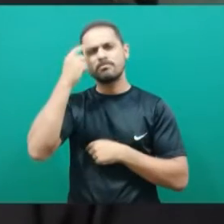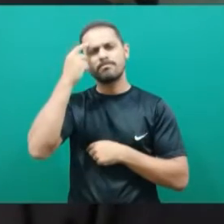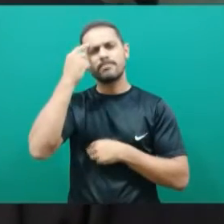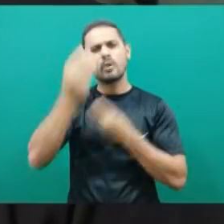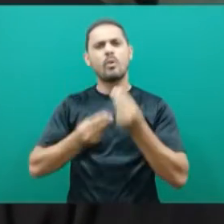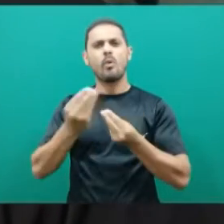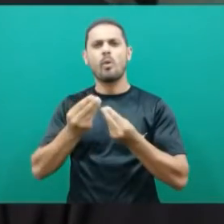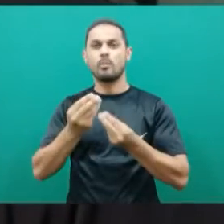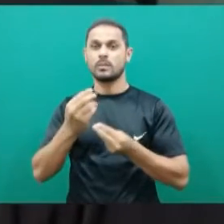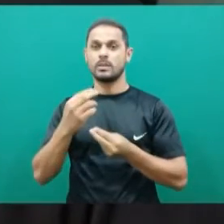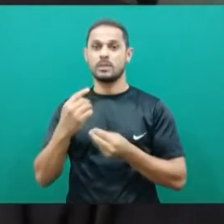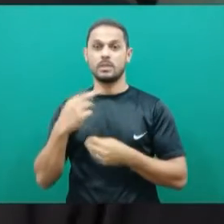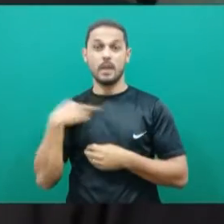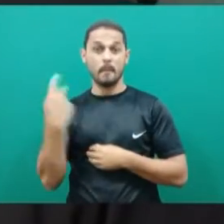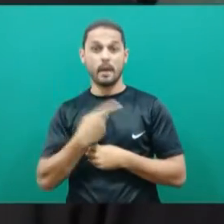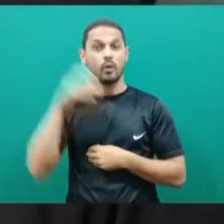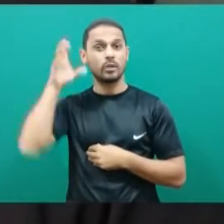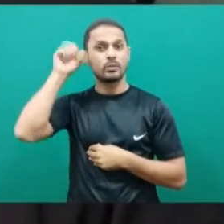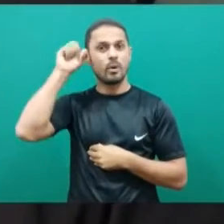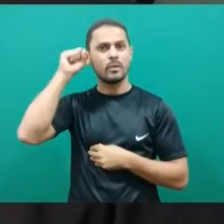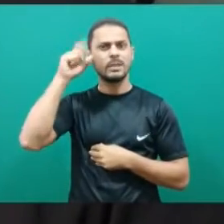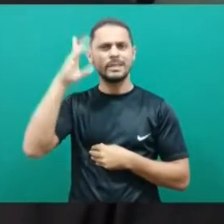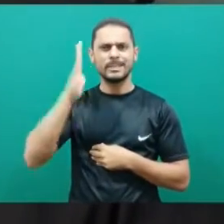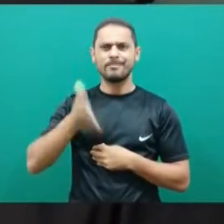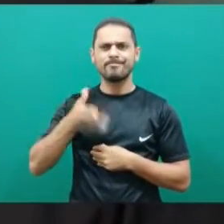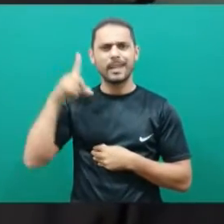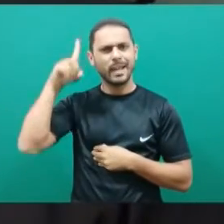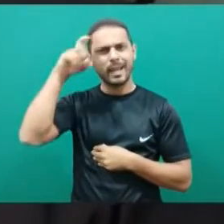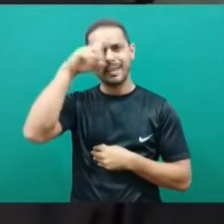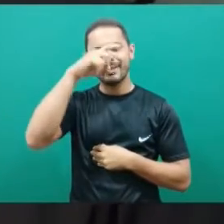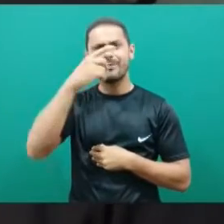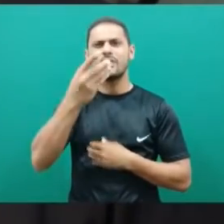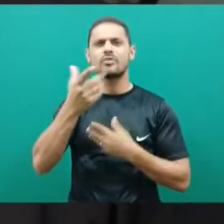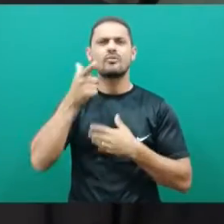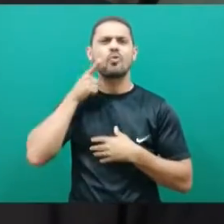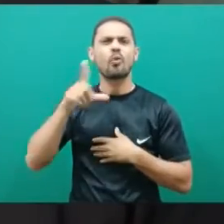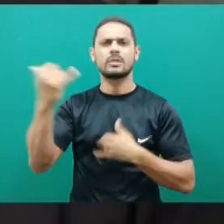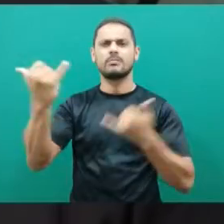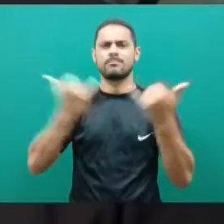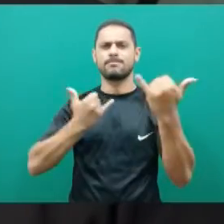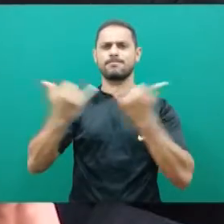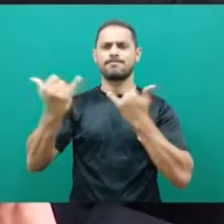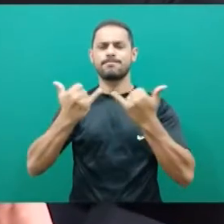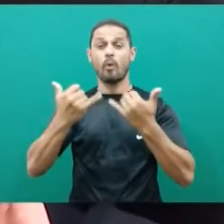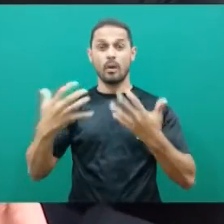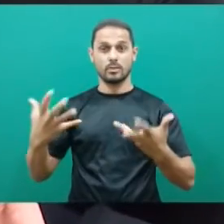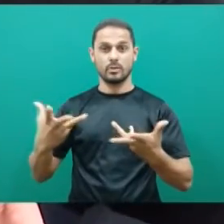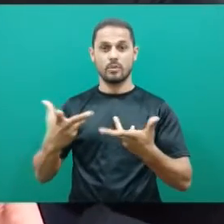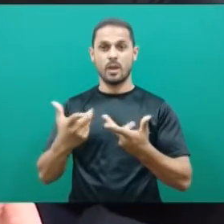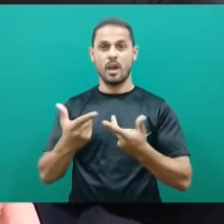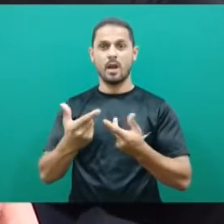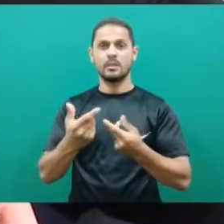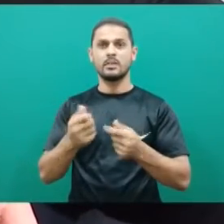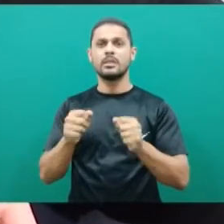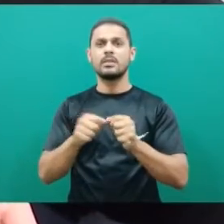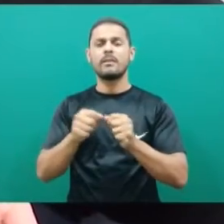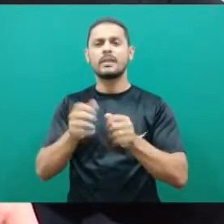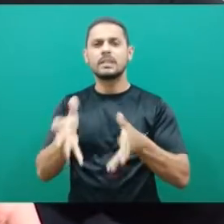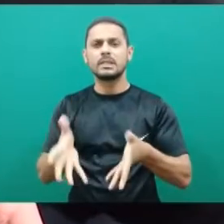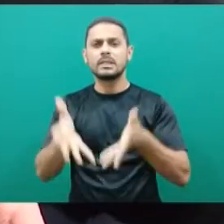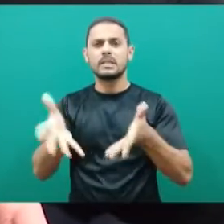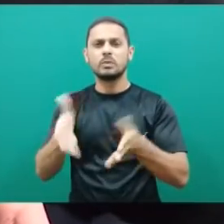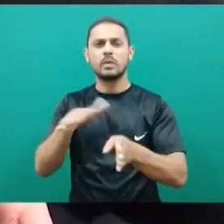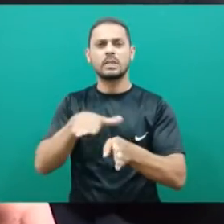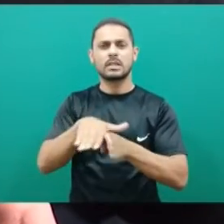pensa o seguinte, se para nós, ouvintes, é tão difícil muitas vezes conseguir informação, informação de qualidade, para fazer as